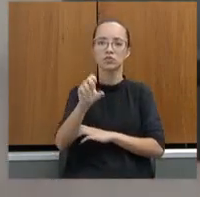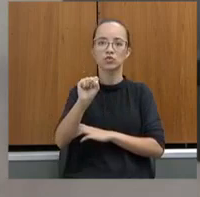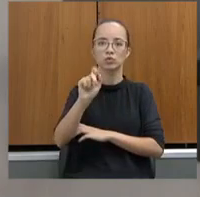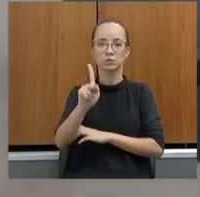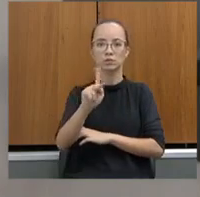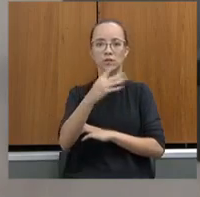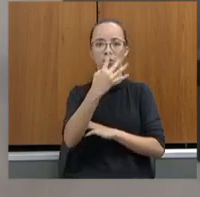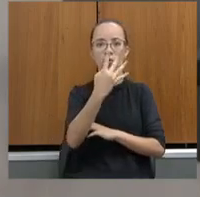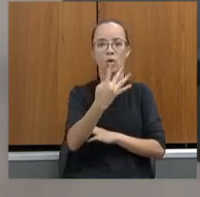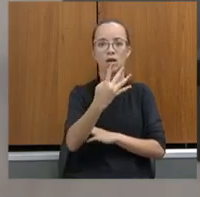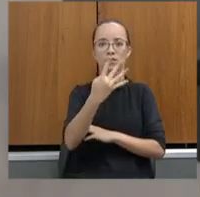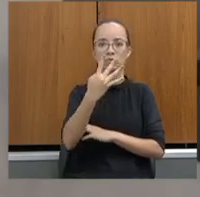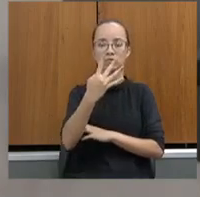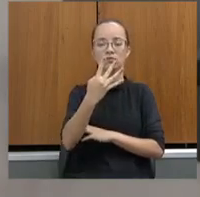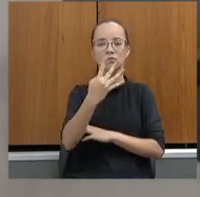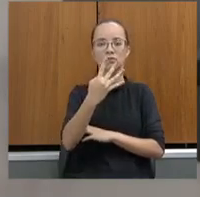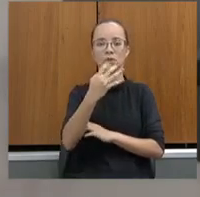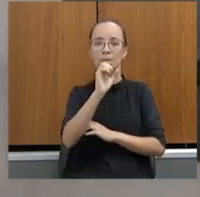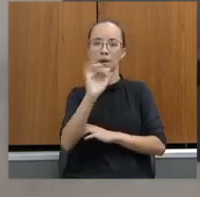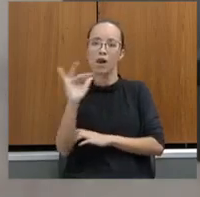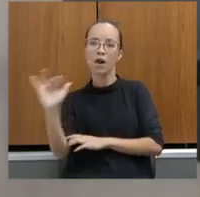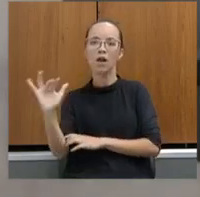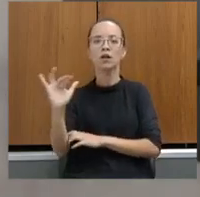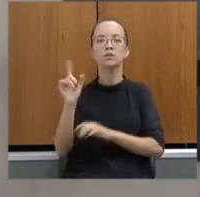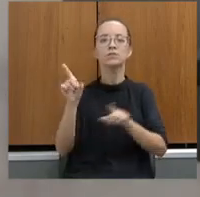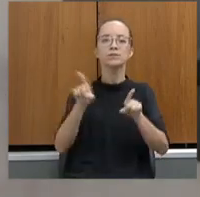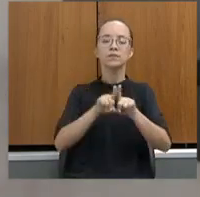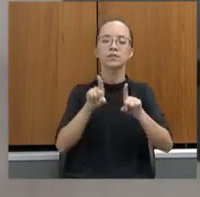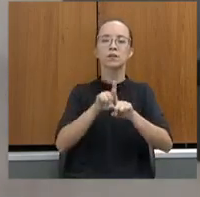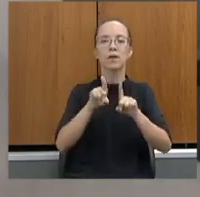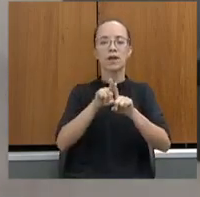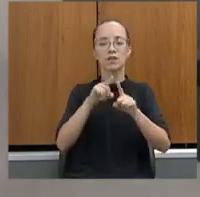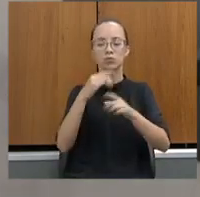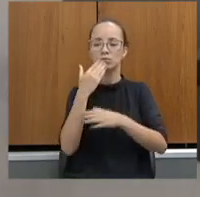345-2022, e do despacho